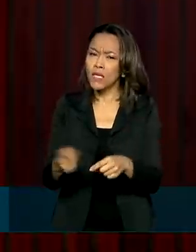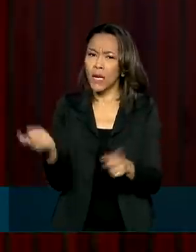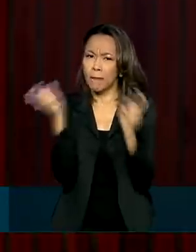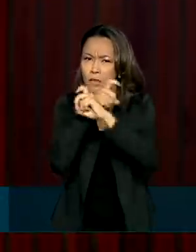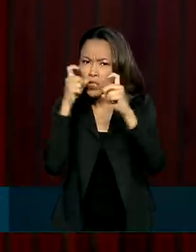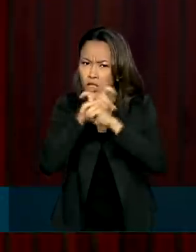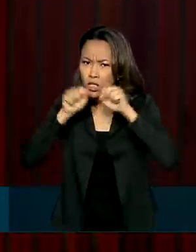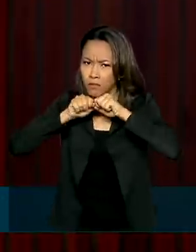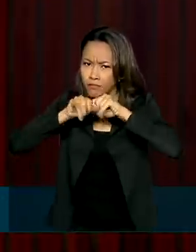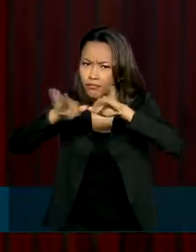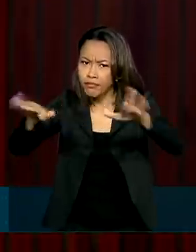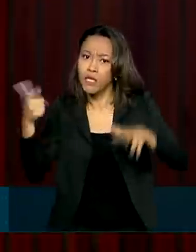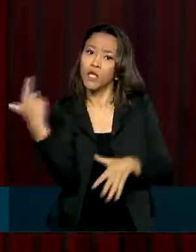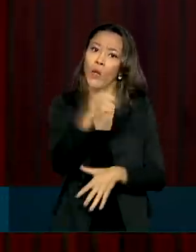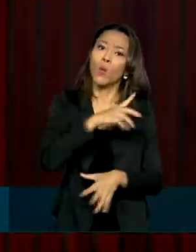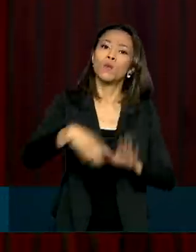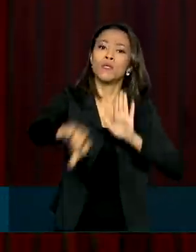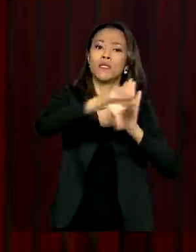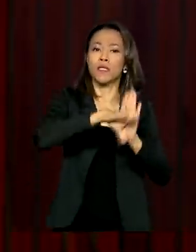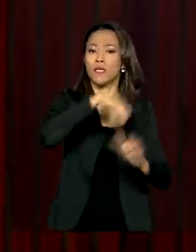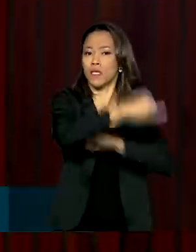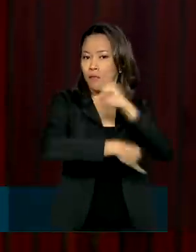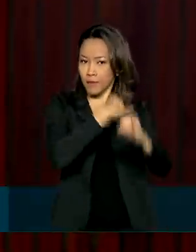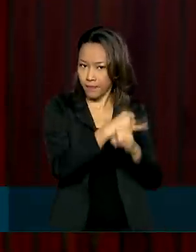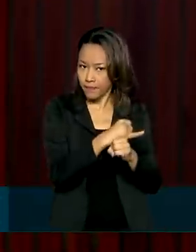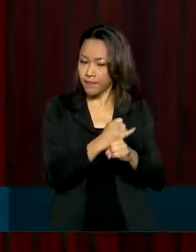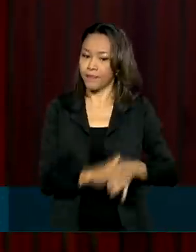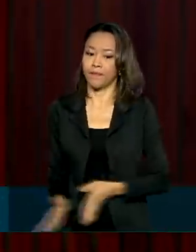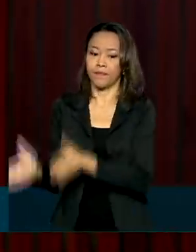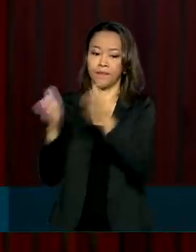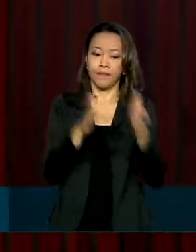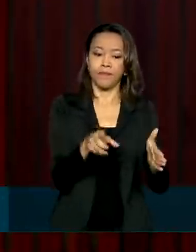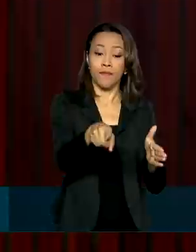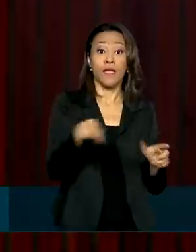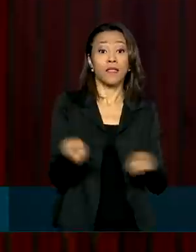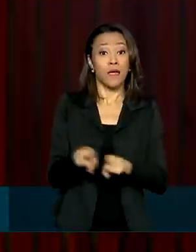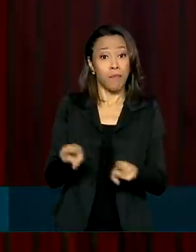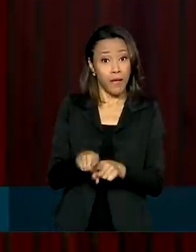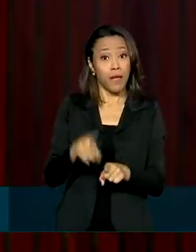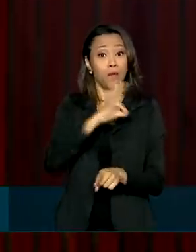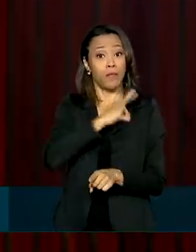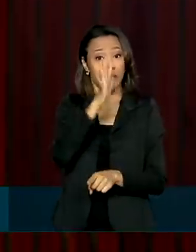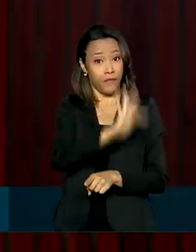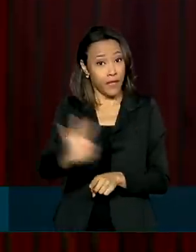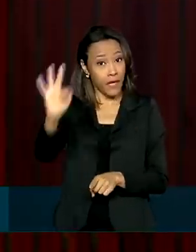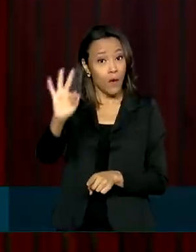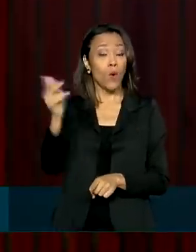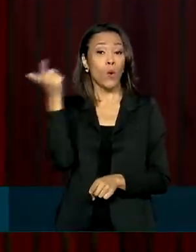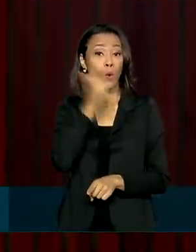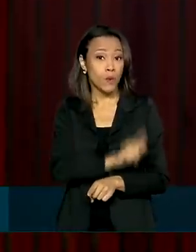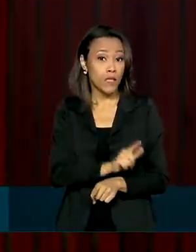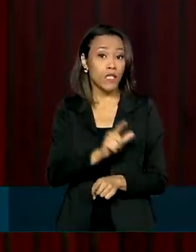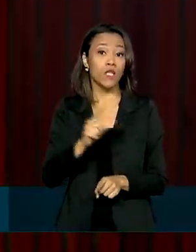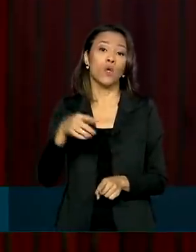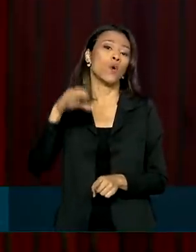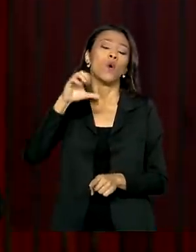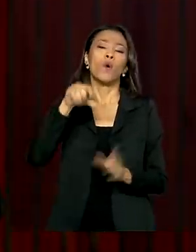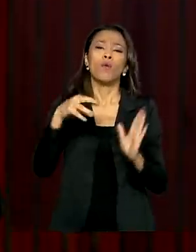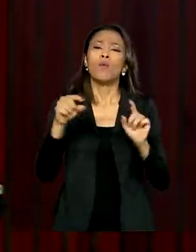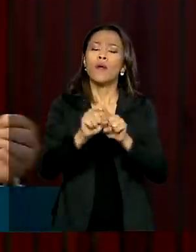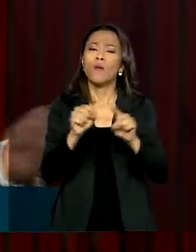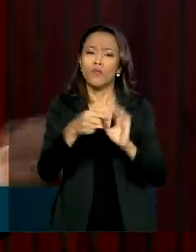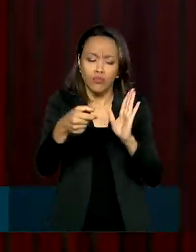cibernéticos. A Polícia Federal também adquiriu o software necessário para conseguir